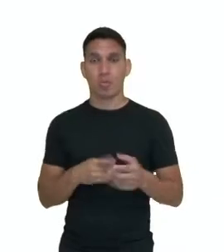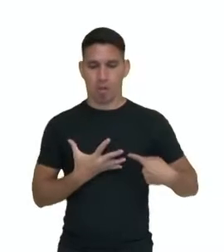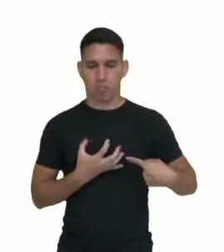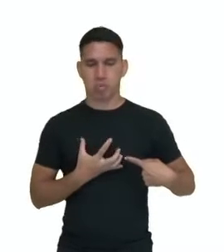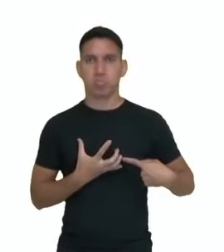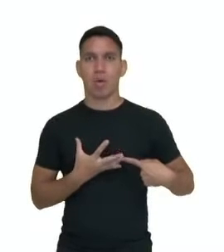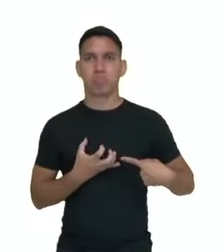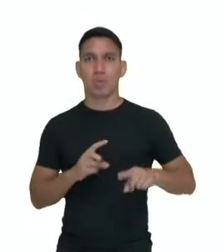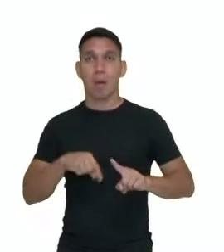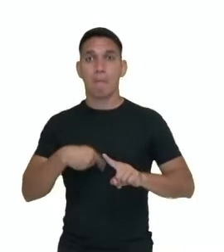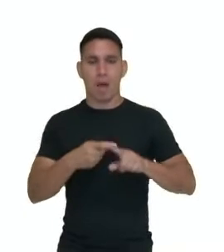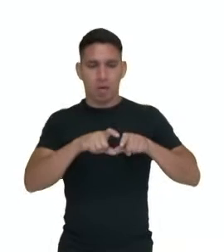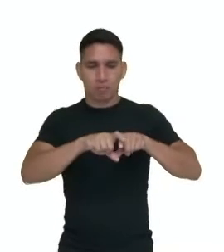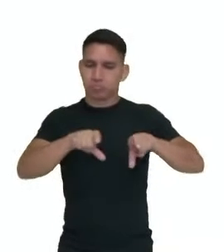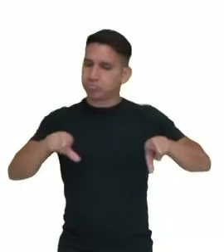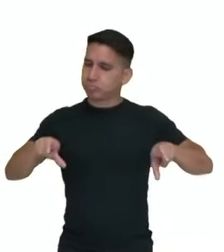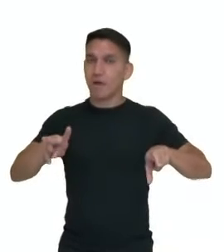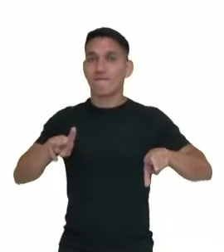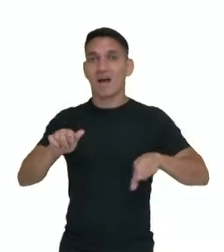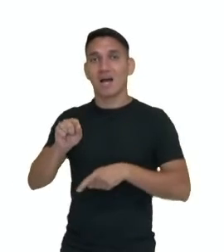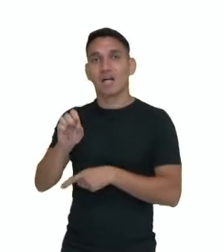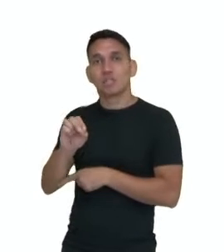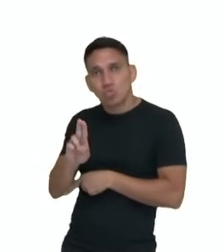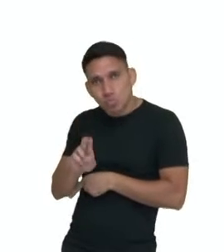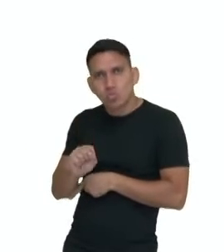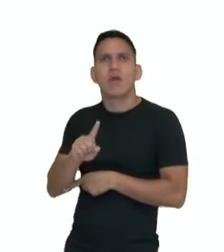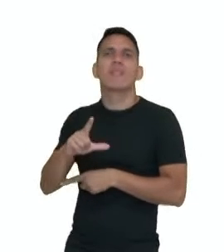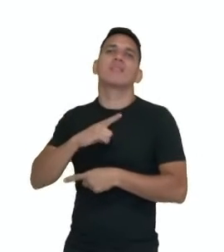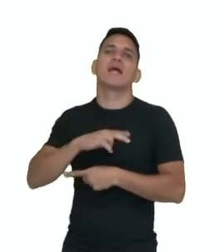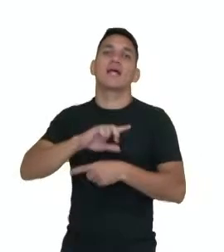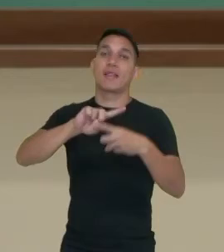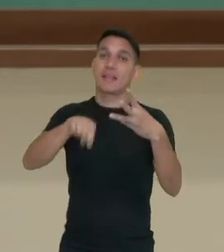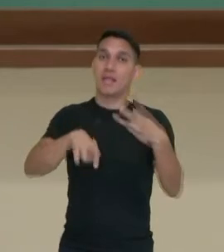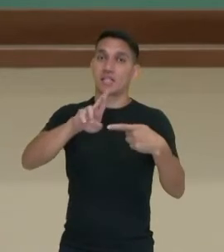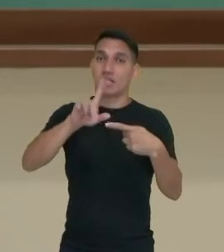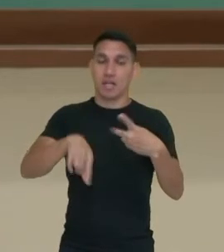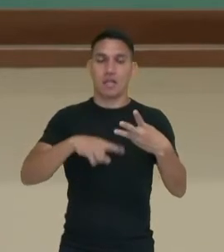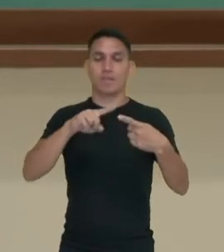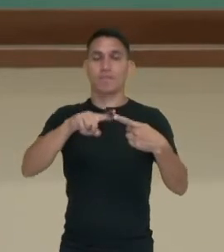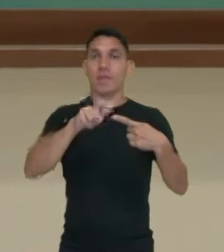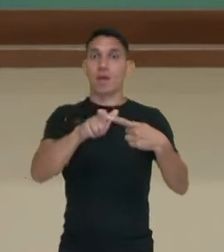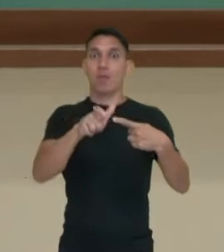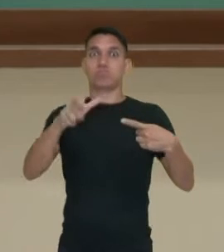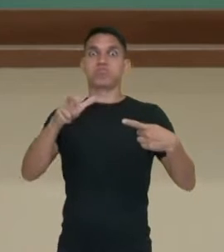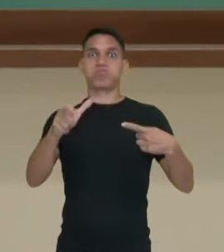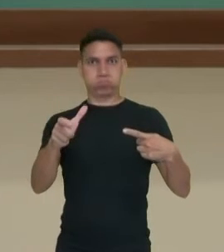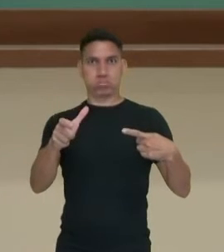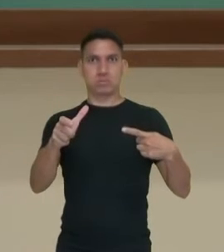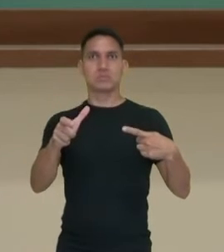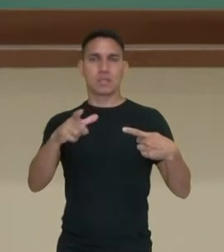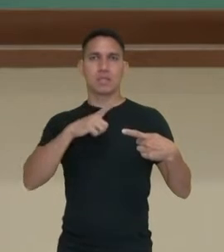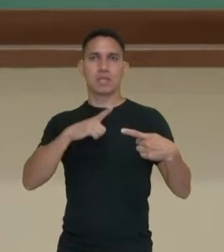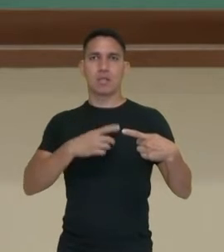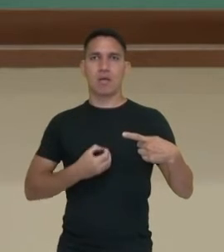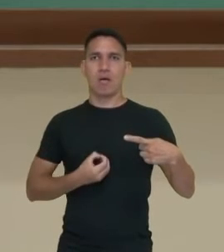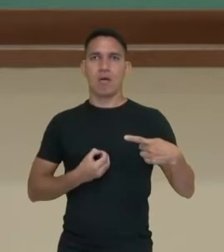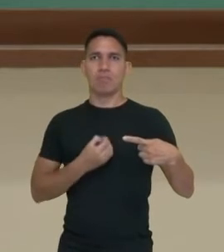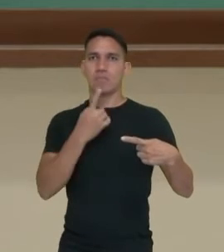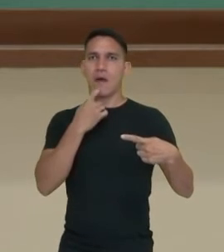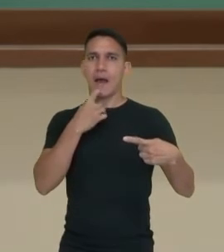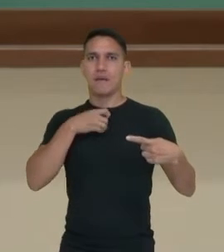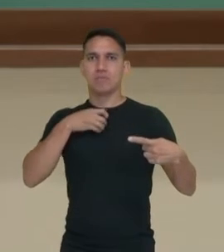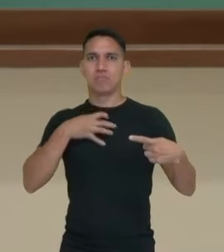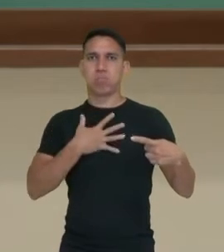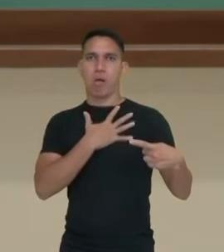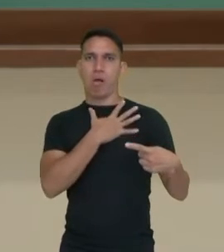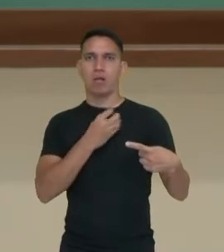vasos sanguíneos, vasos de três calibres diferentes, então, a gente tem as artérias, né? Que são de um grosso calibre, que vai passar uma grande quantidade